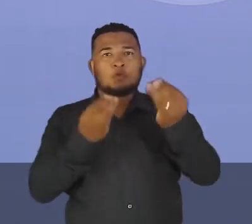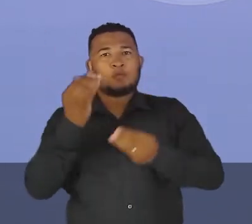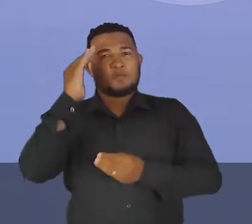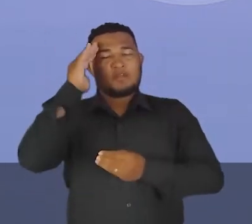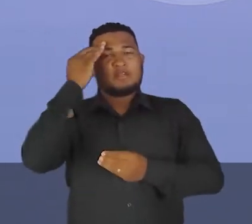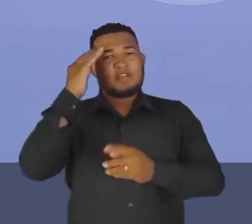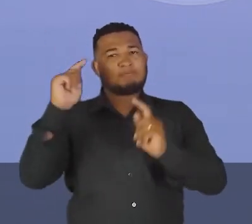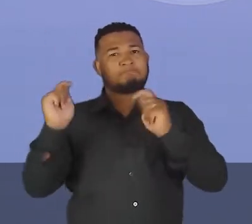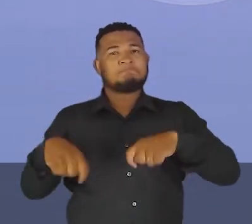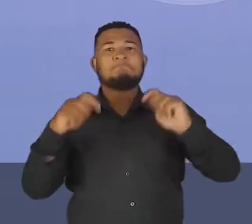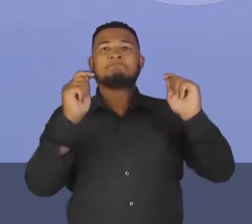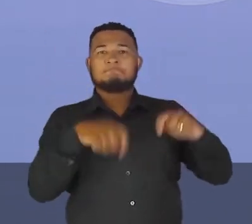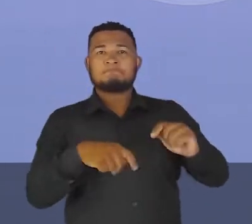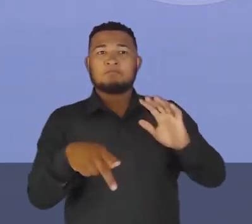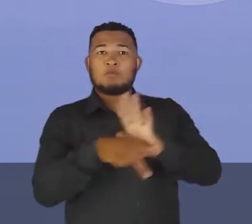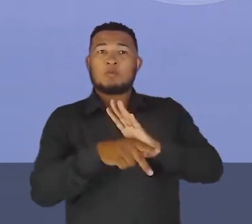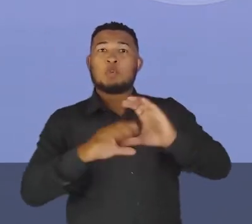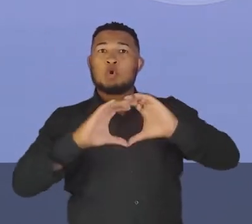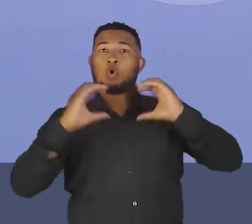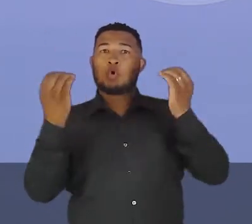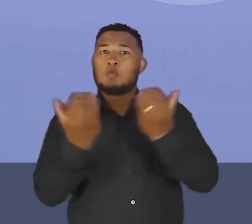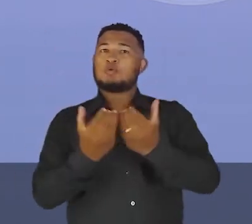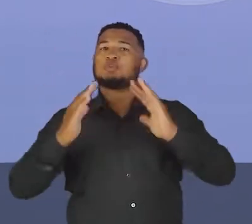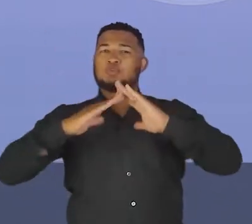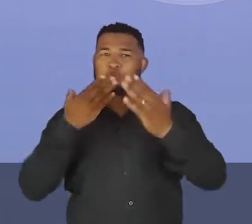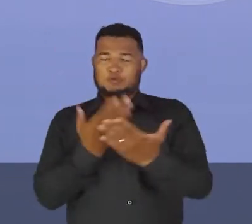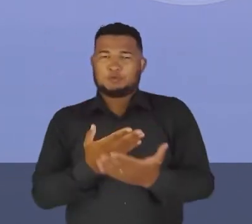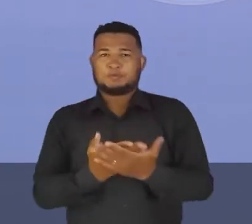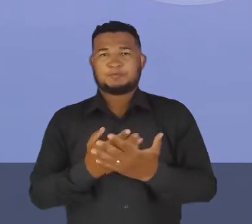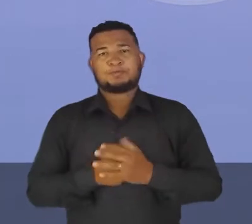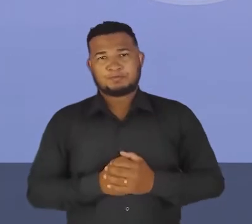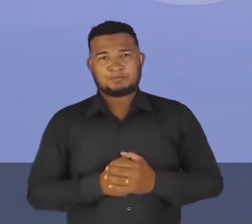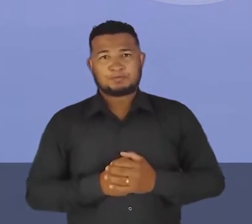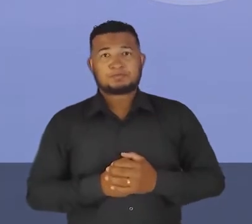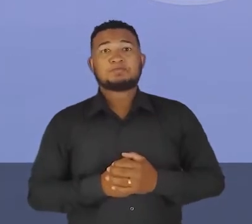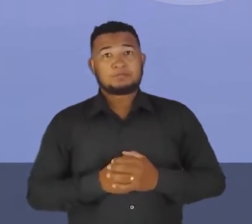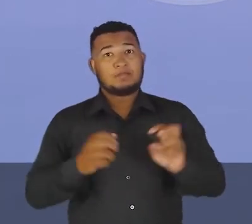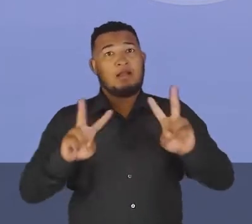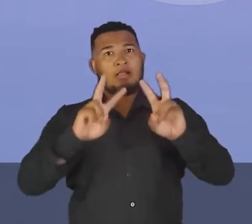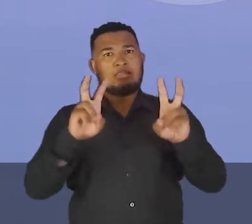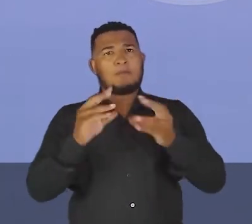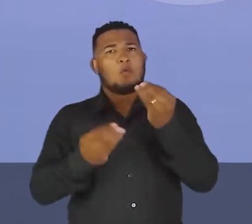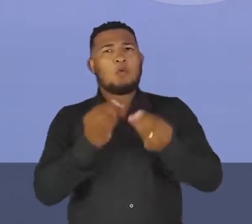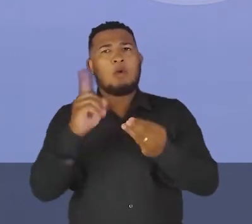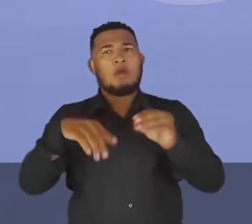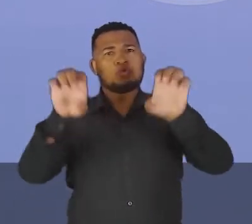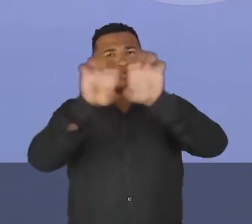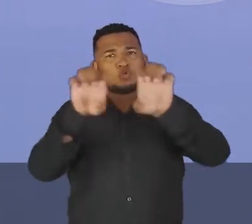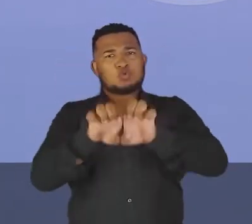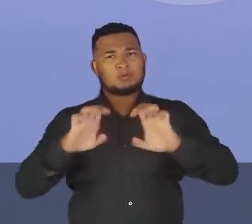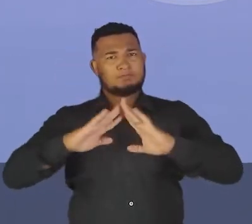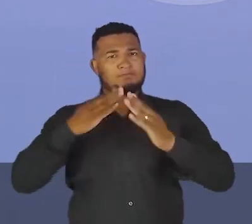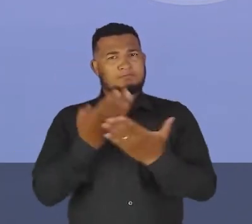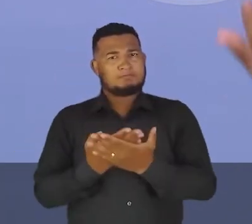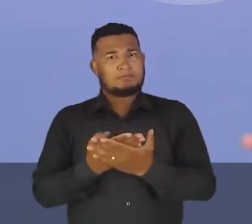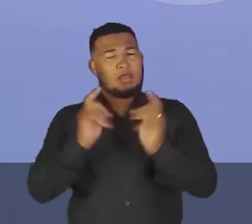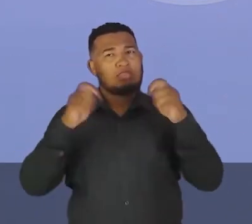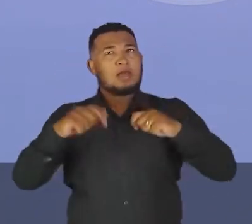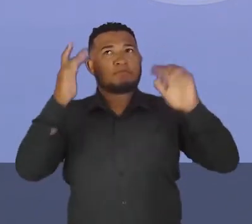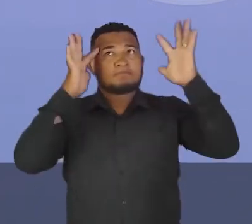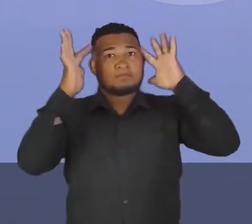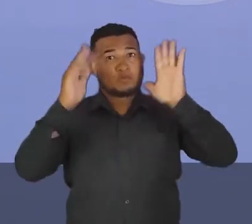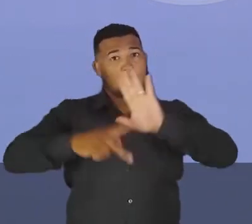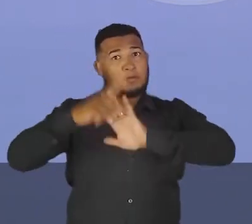necessidades de toda a comunidade escolar. Quando a gente fala de arquitetura escolar, a gente pensa então no projeto,